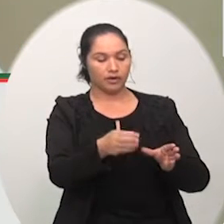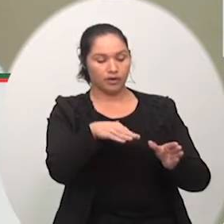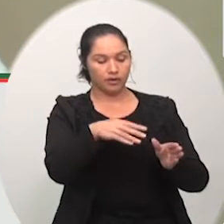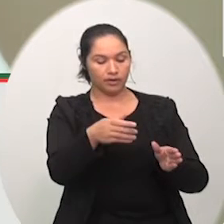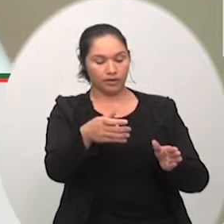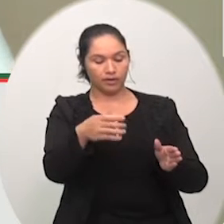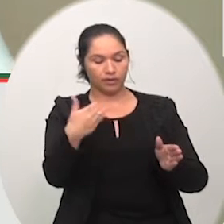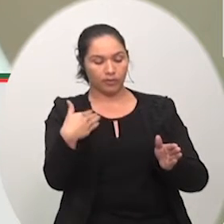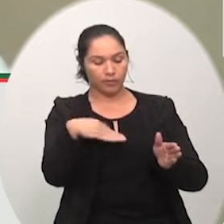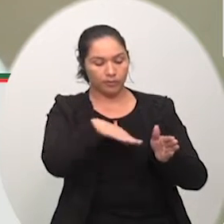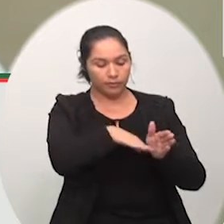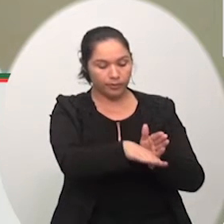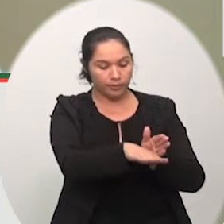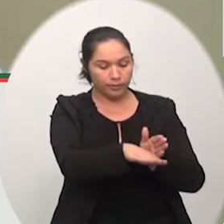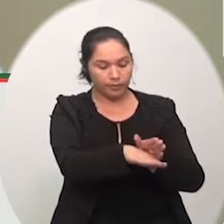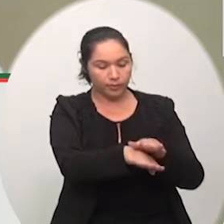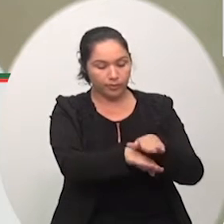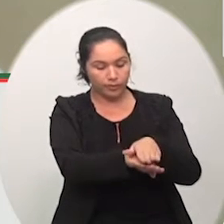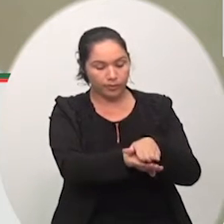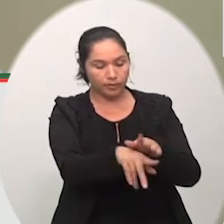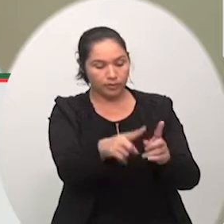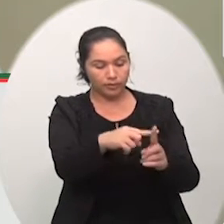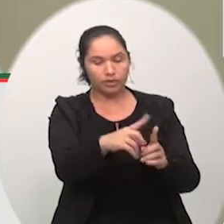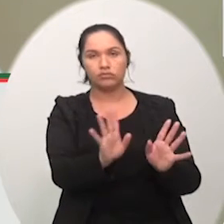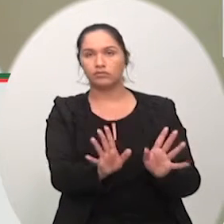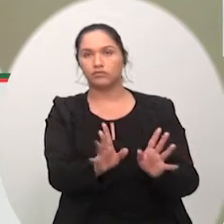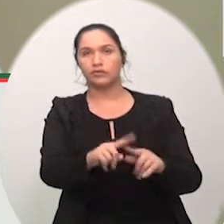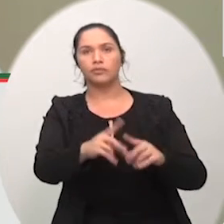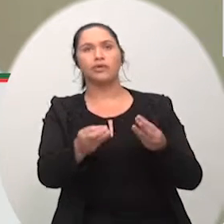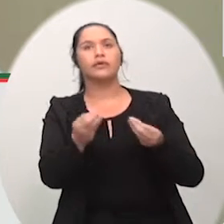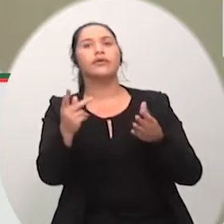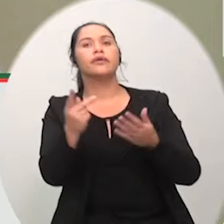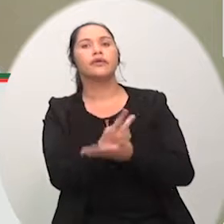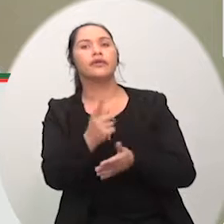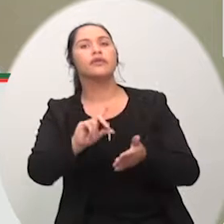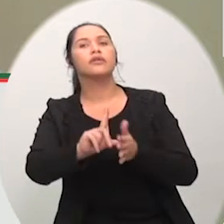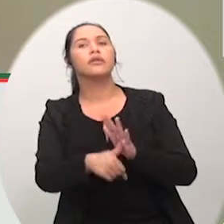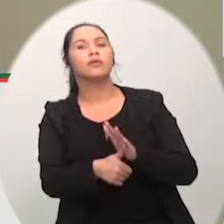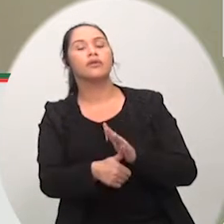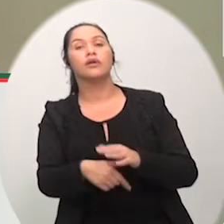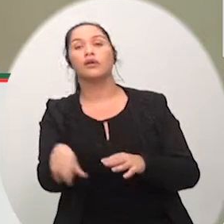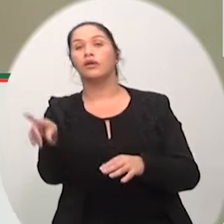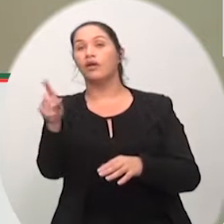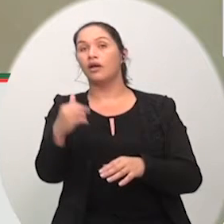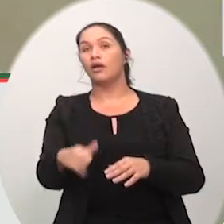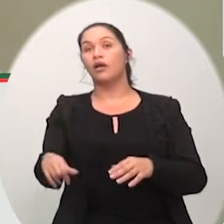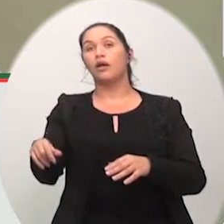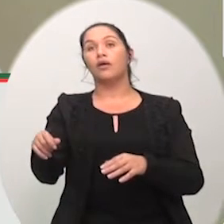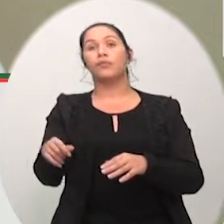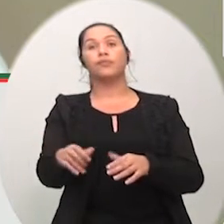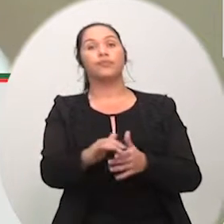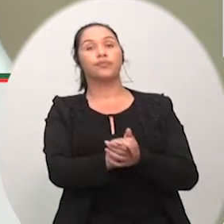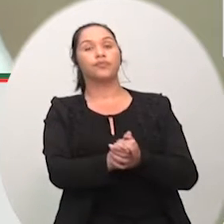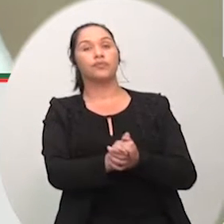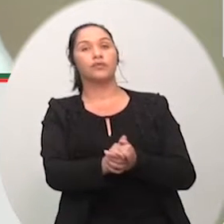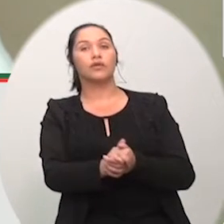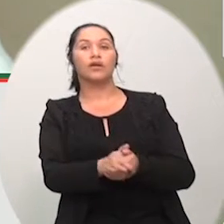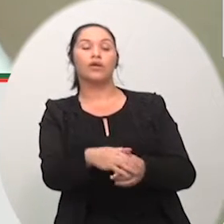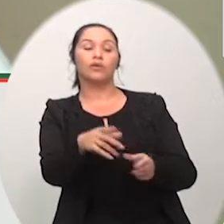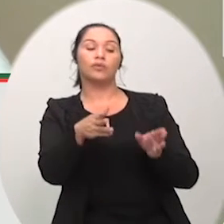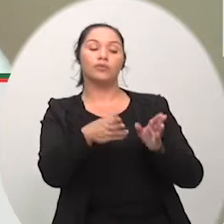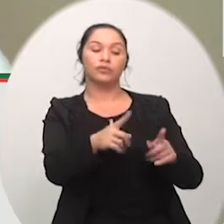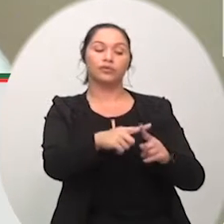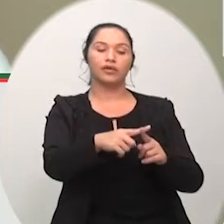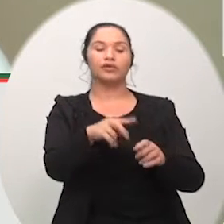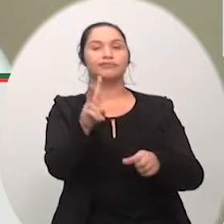E o dinheiro é colocado lá à disposição sim para o município para administrar e tocar e fazer acontecer. Por isso que eu digo, nós